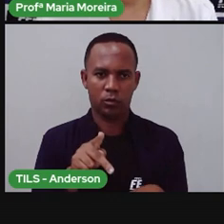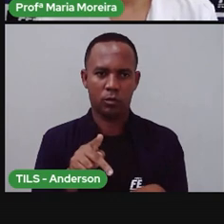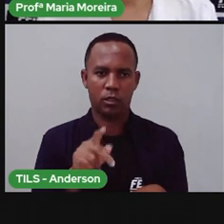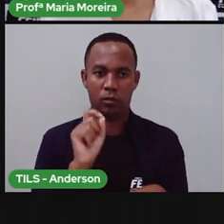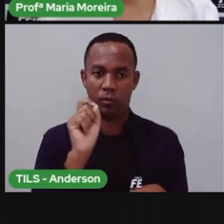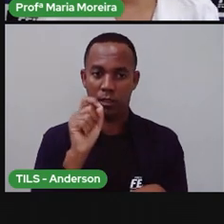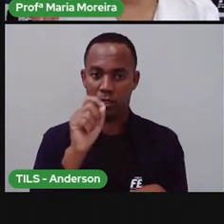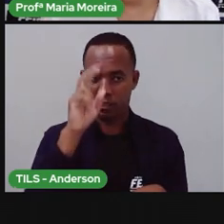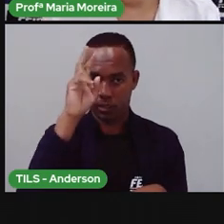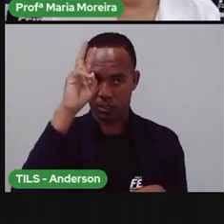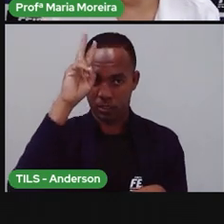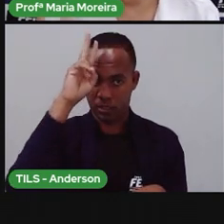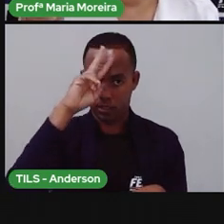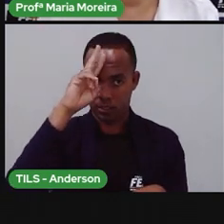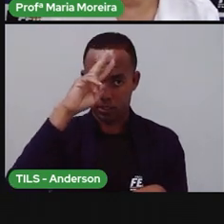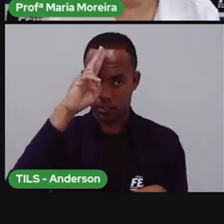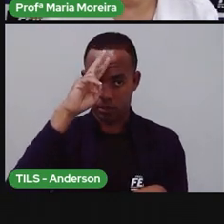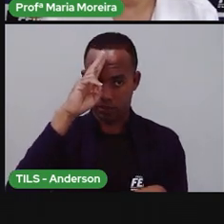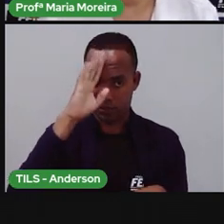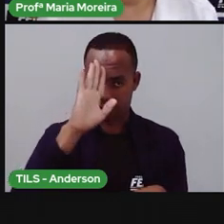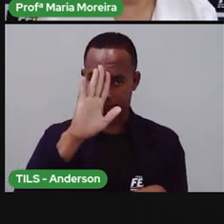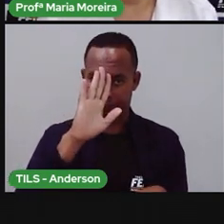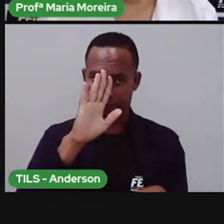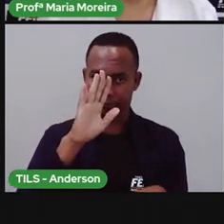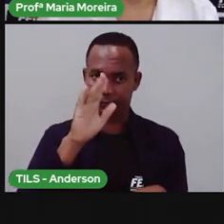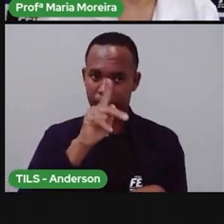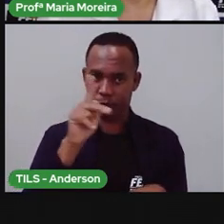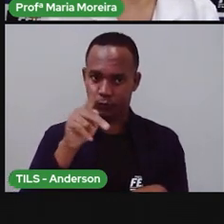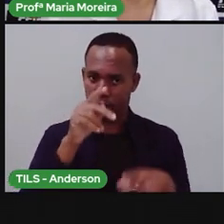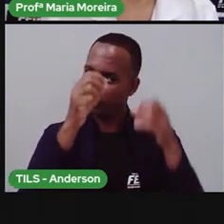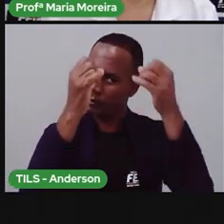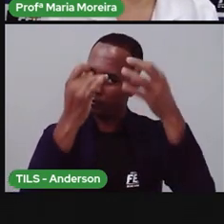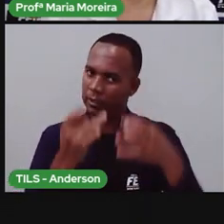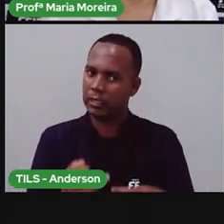Lembrando que isso, na verdade, esses questionamentos que a prova vai fazer,